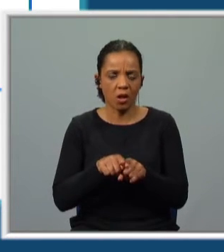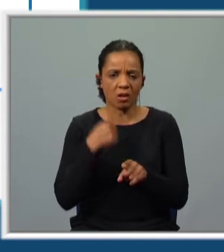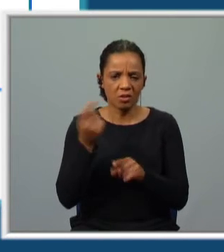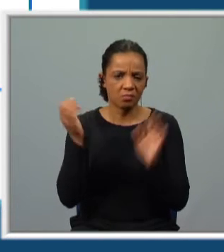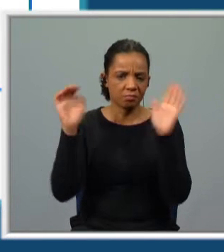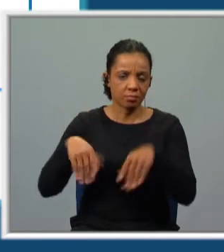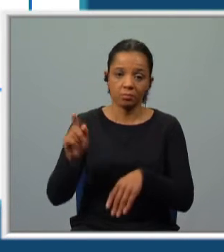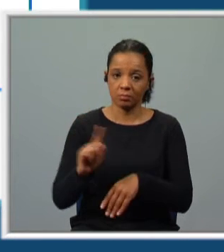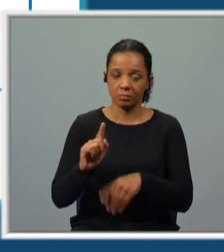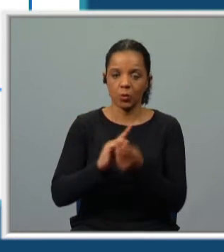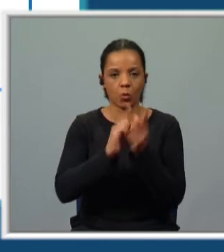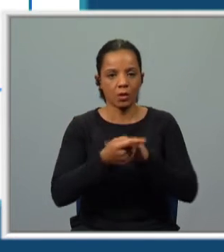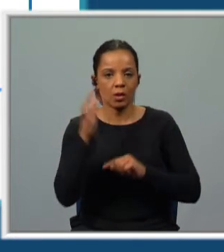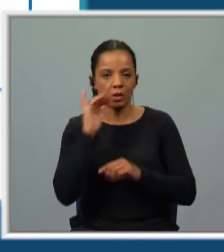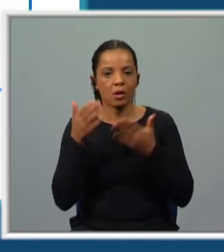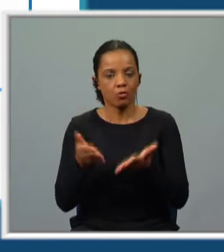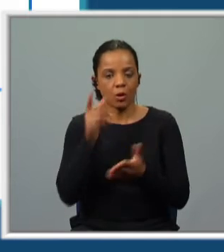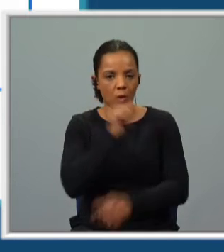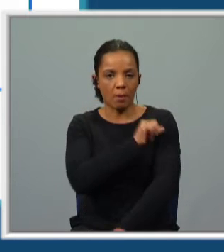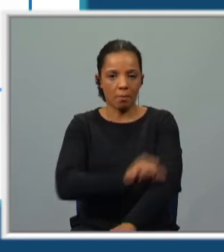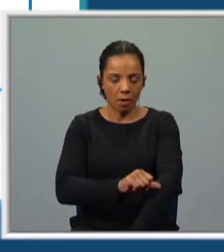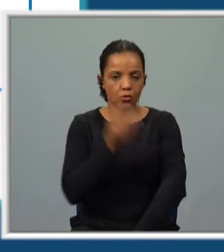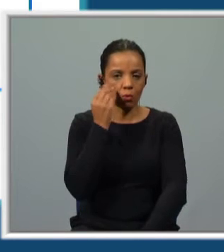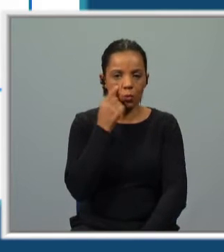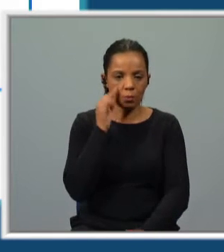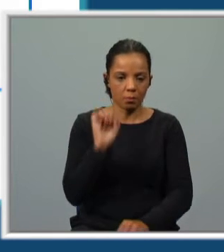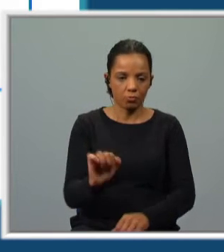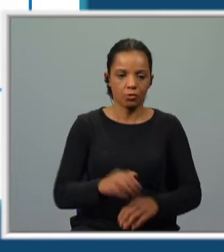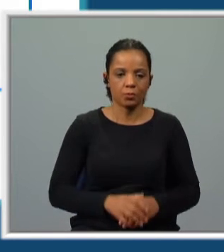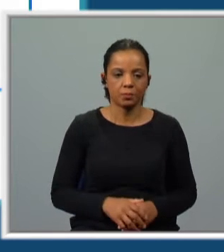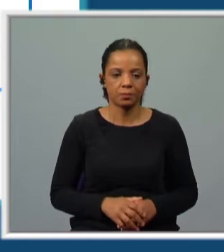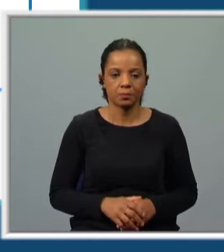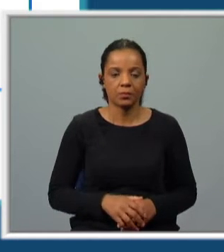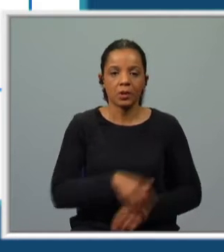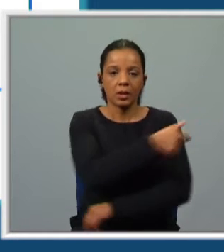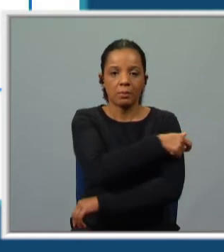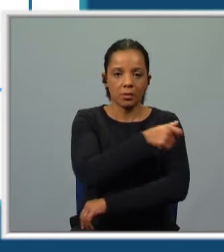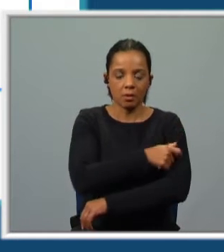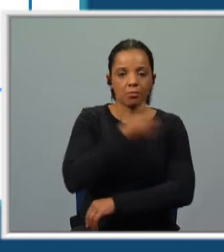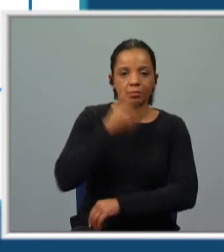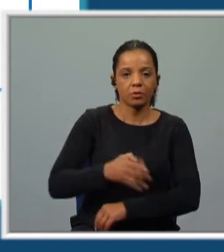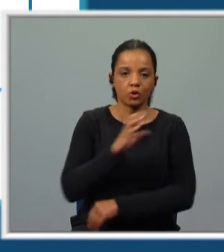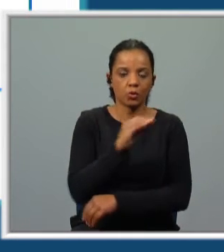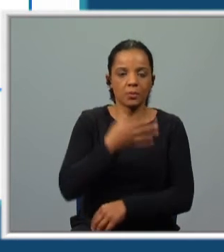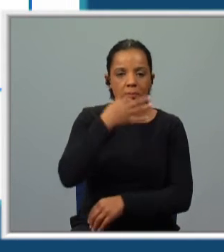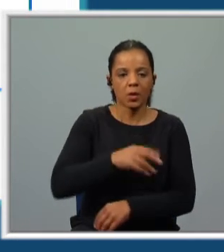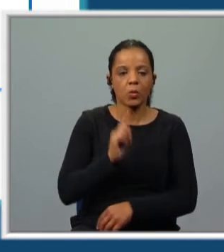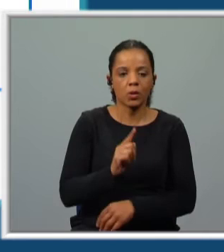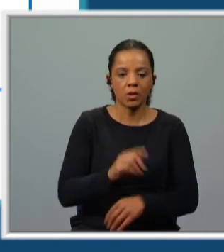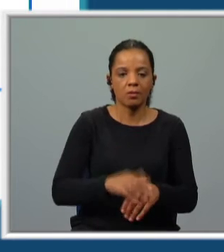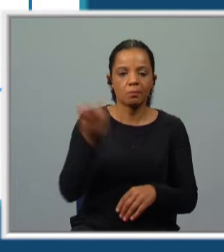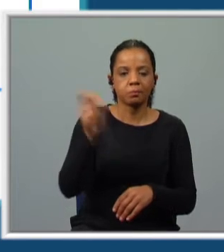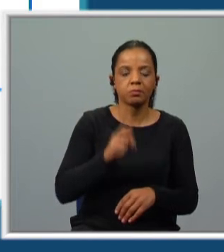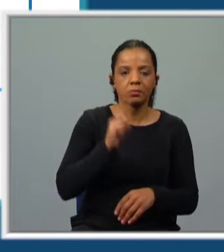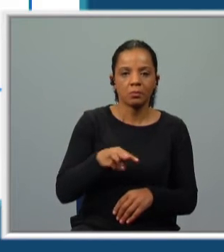antes pelo contrário. Ele tenta ajudar o rapaz com os seus conhecimentos. O Capitão e Mestre João estão certos do que terá